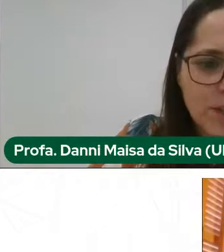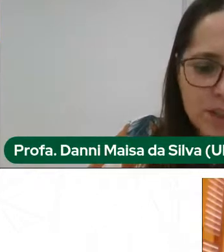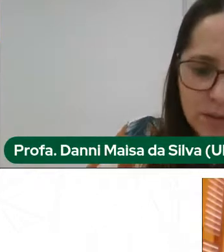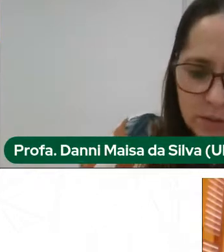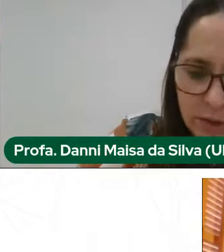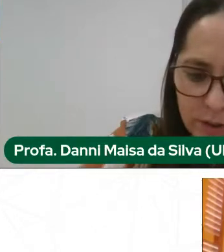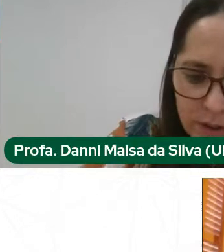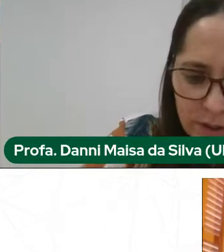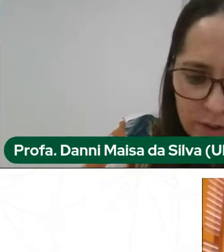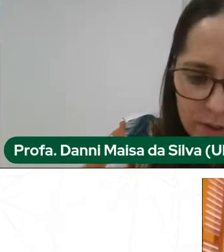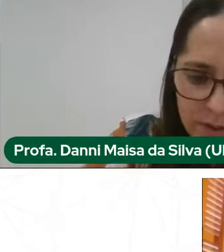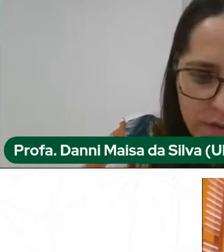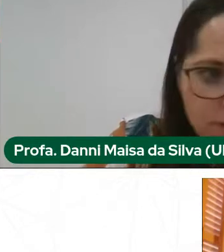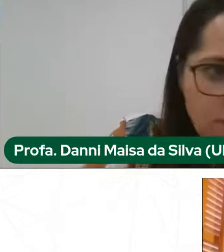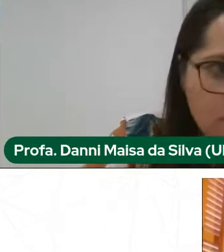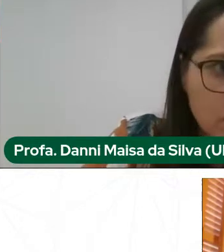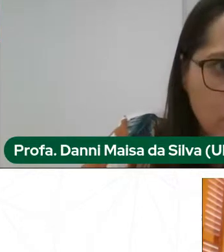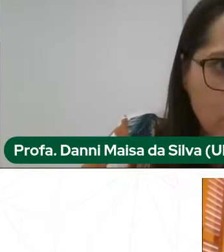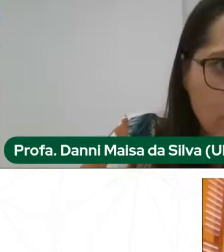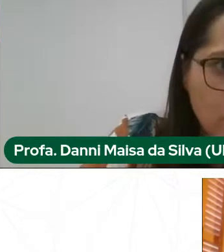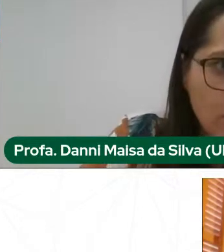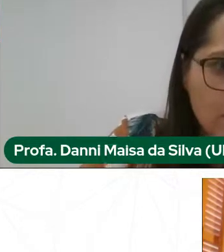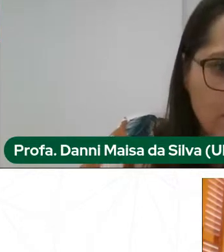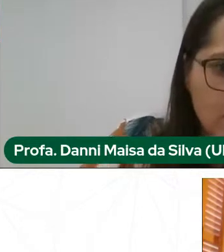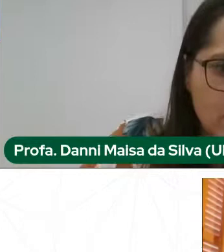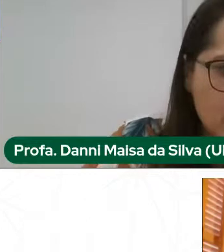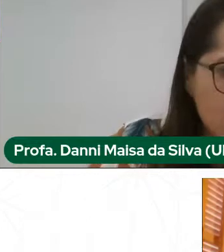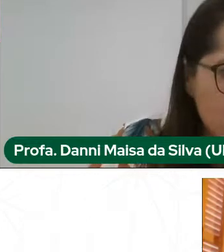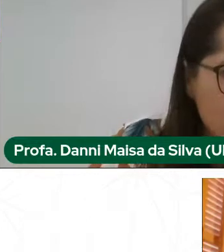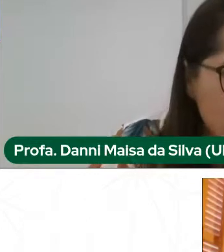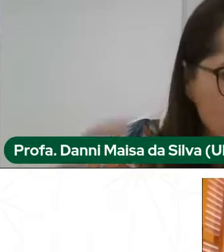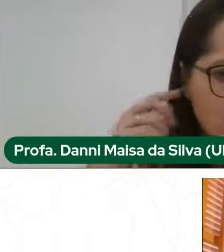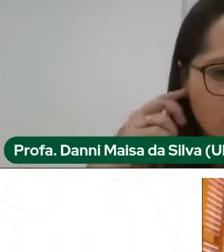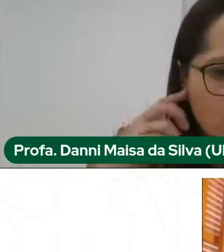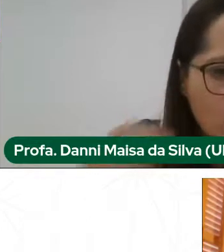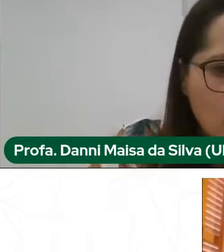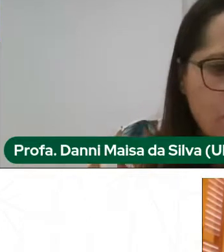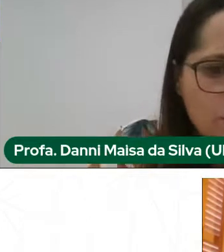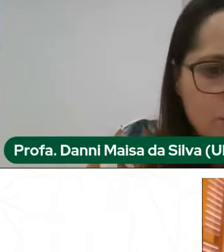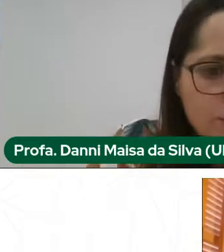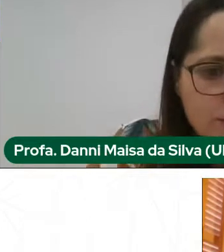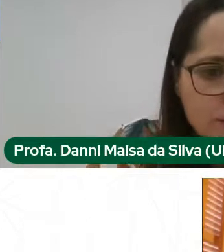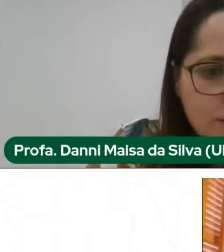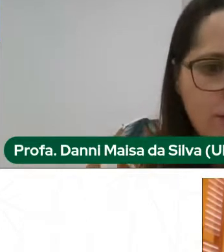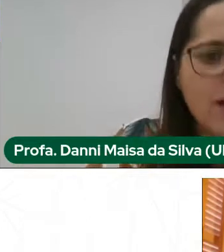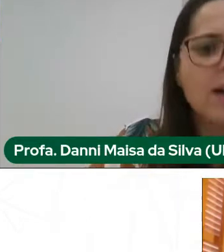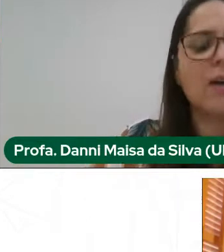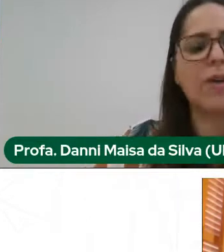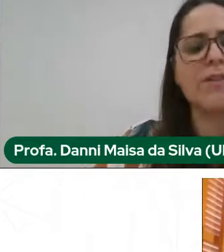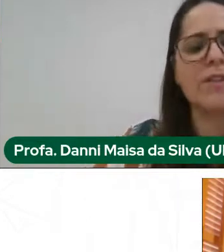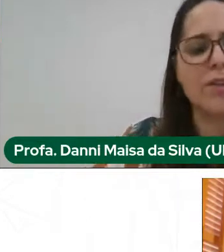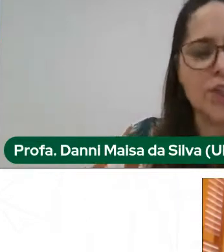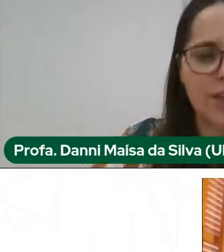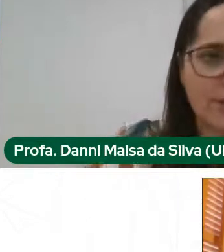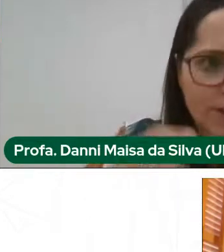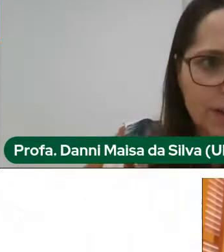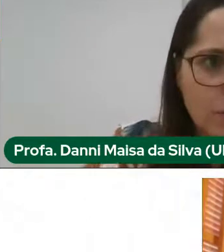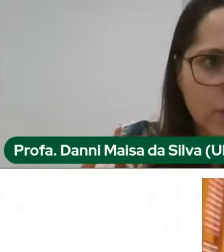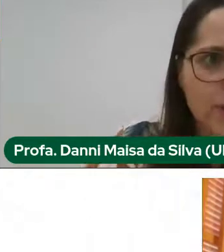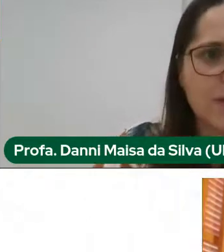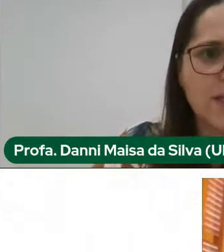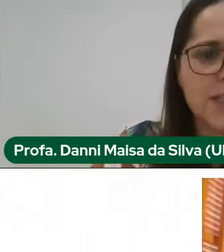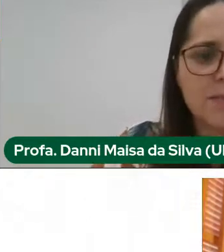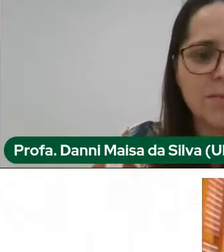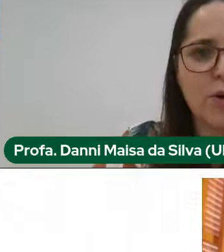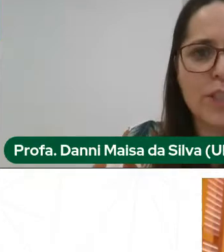você pode deixar, não sei, o meu som aqui. Está me ouvindo? Agora sim, acho que tem que